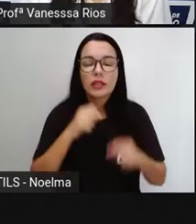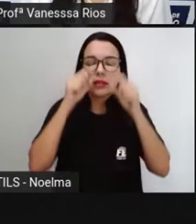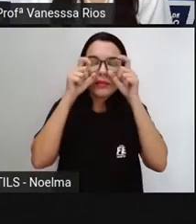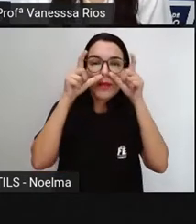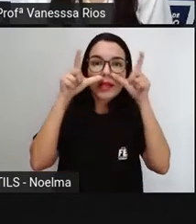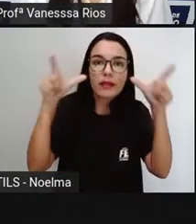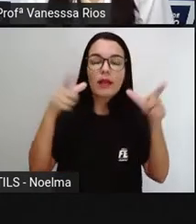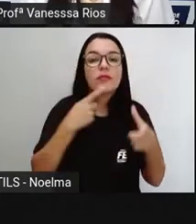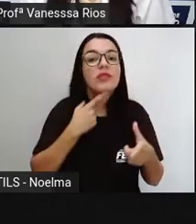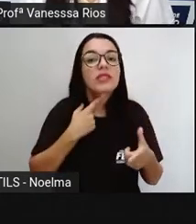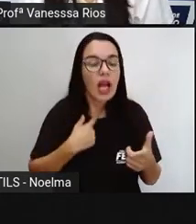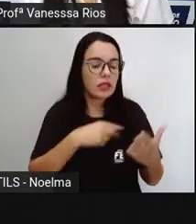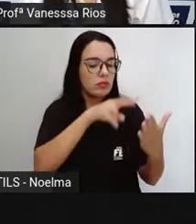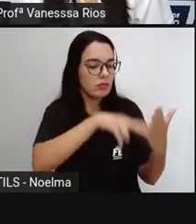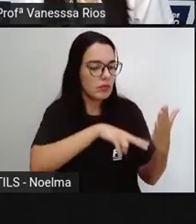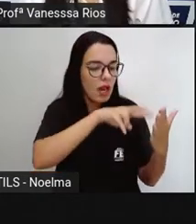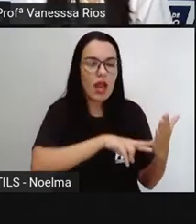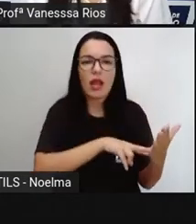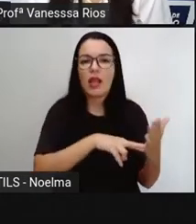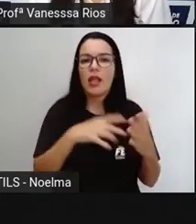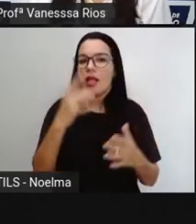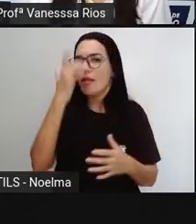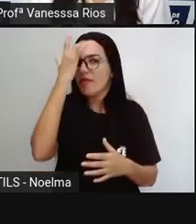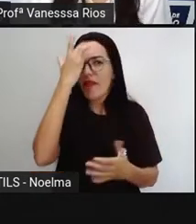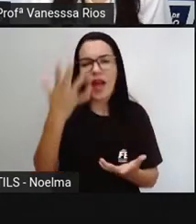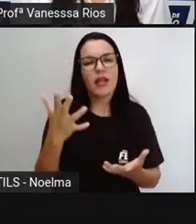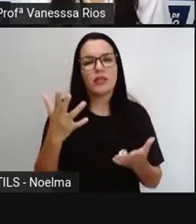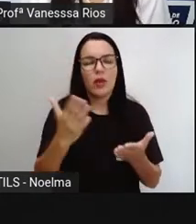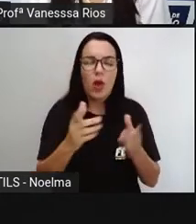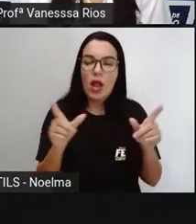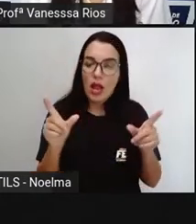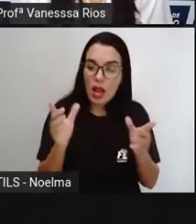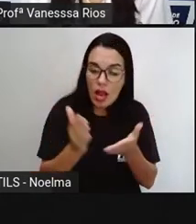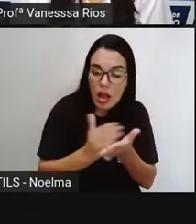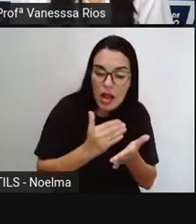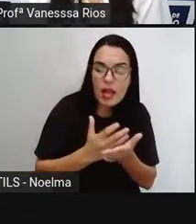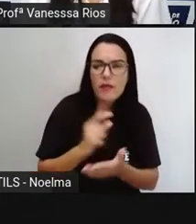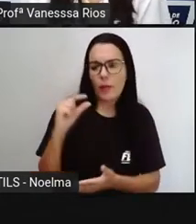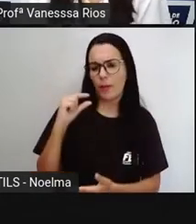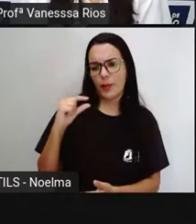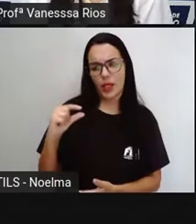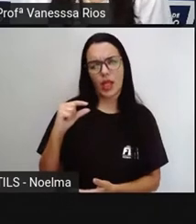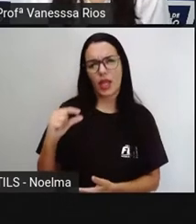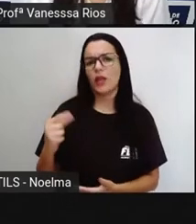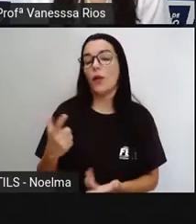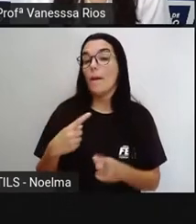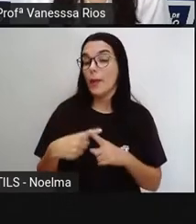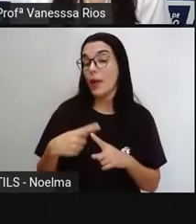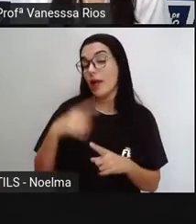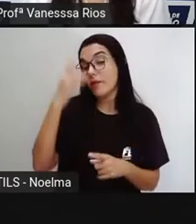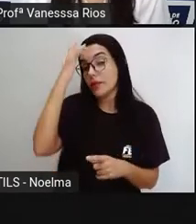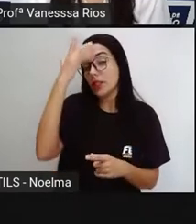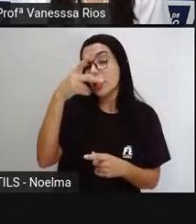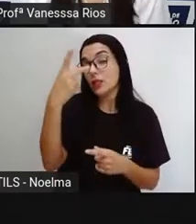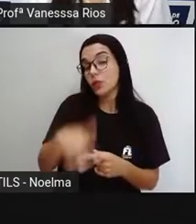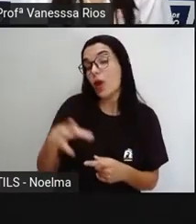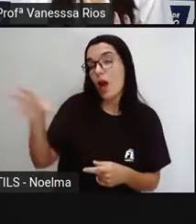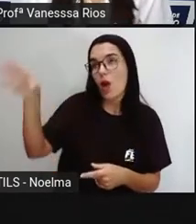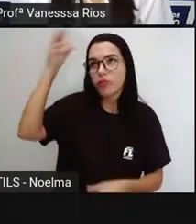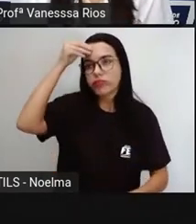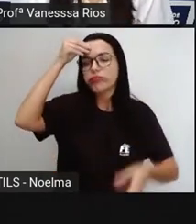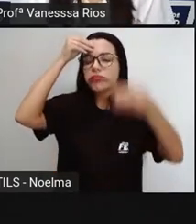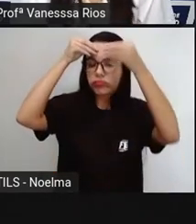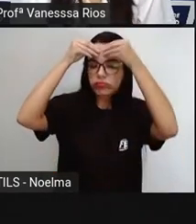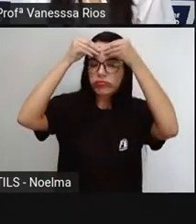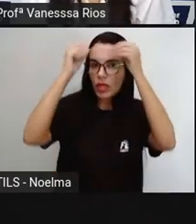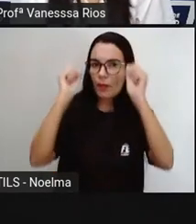gosta. Temas fáceis, livros mais curtos, né? Para facilitar a sua compreensão. que você,